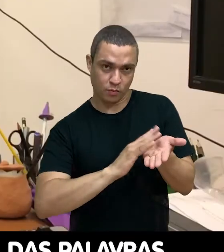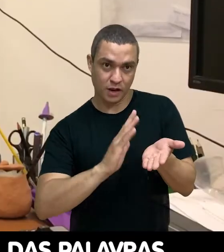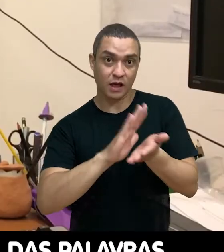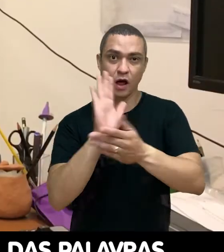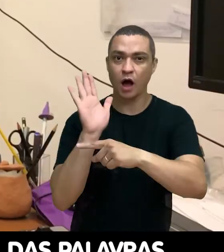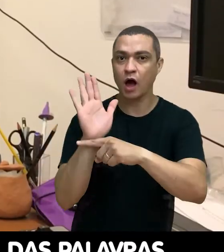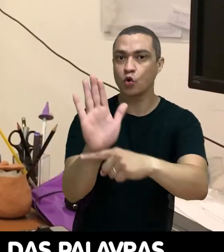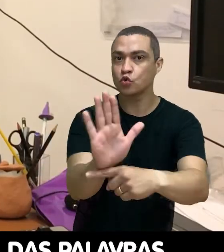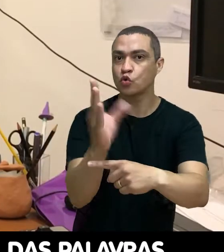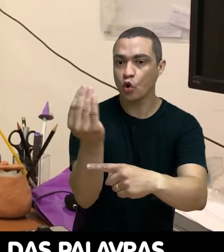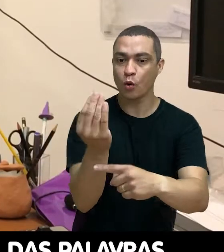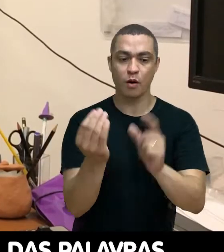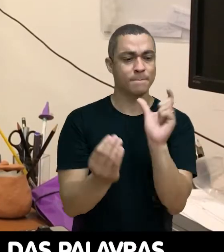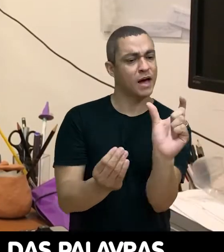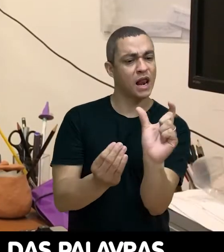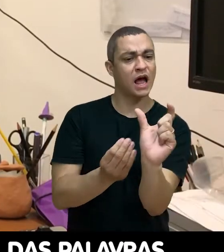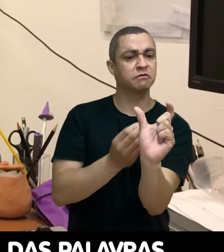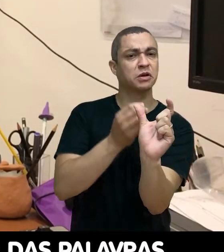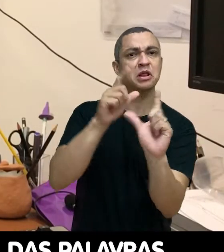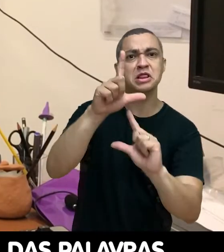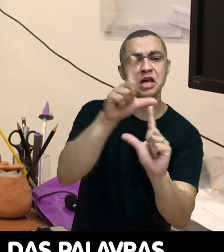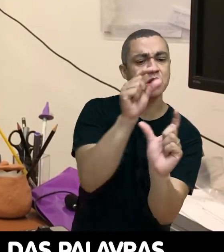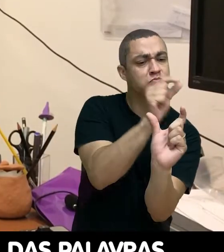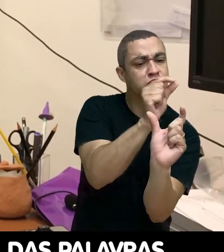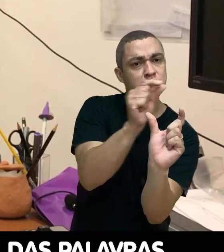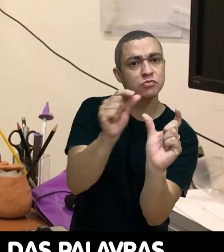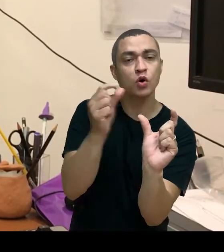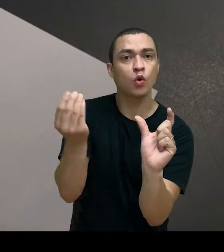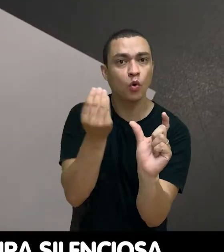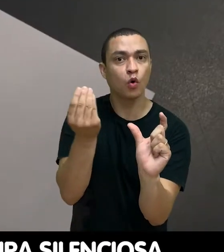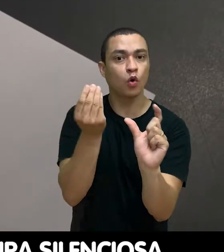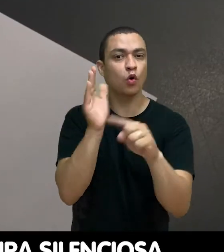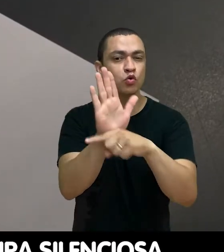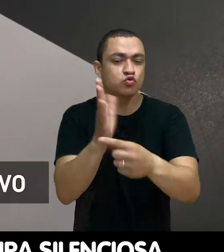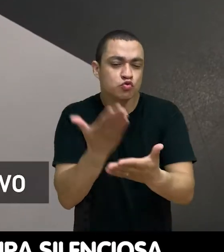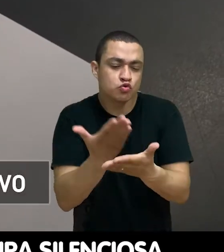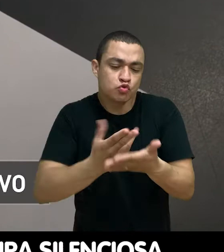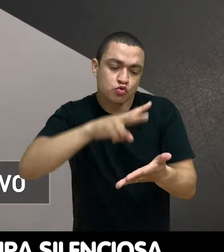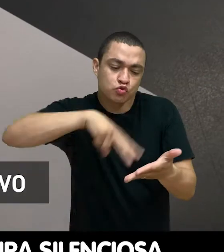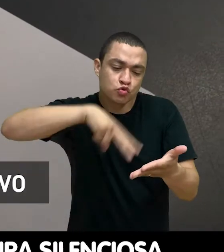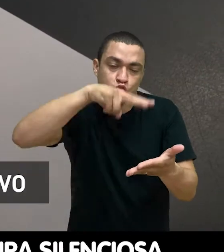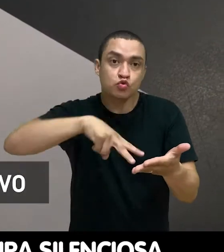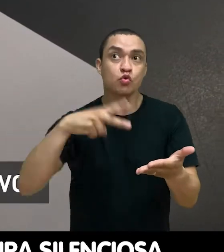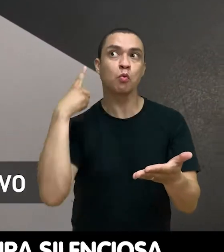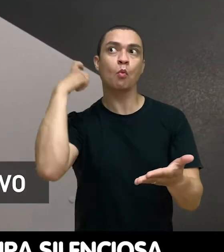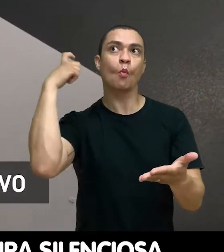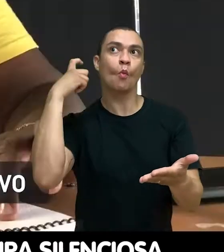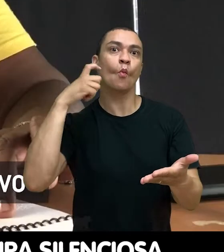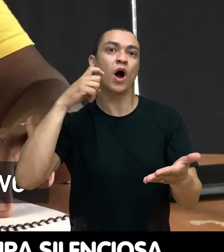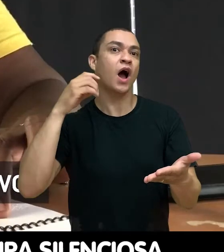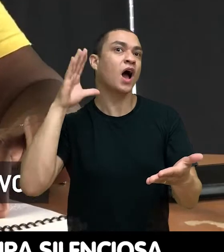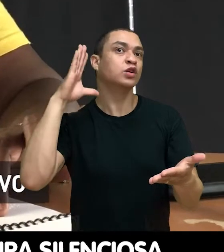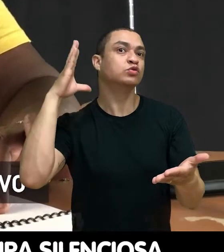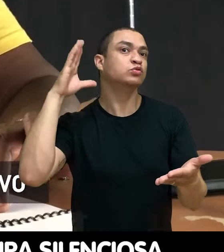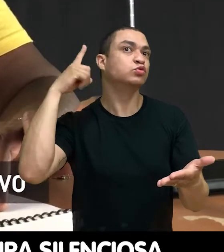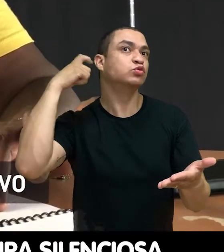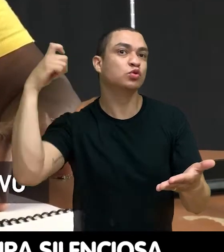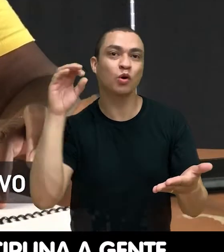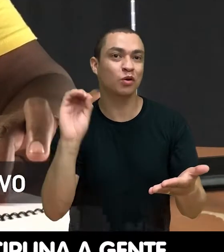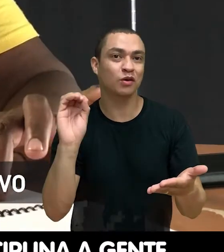O braile ajuda a ter acesso à ortografia das palavras, permite um estudo silencioso, uma leitura